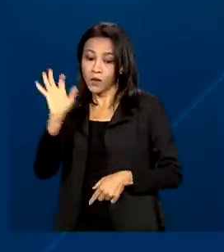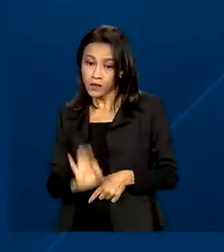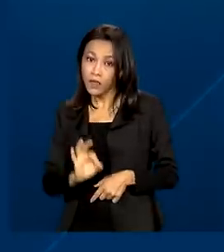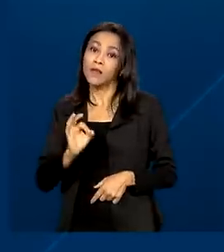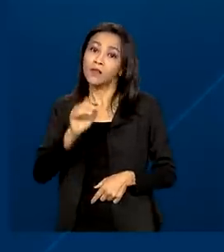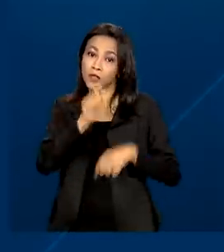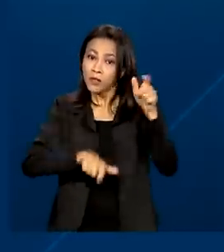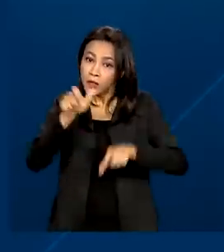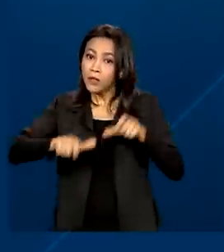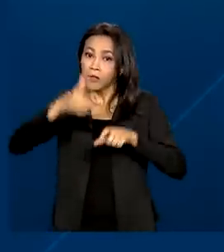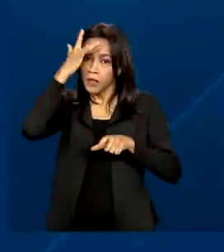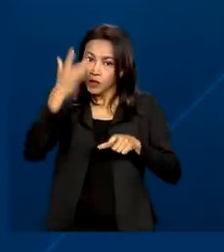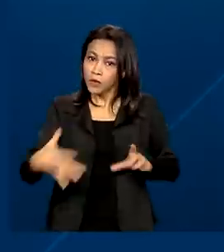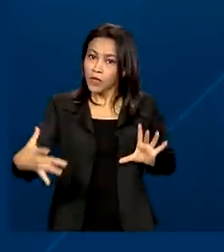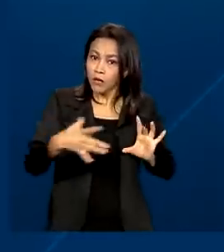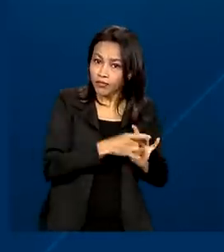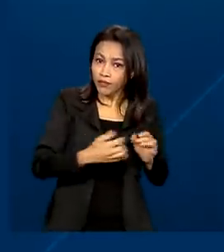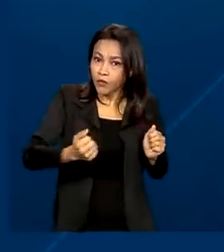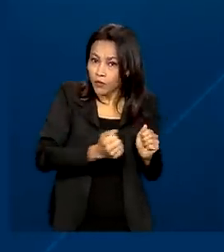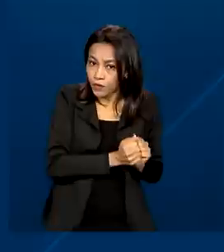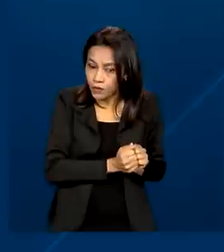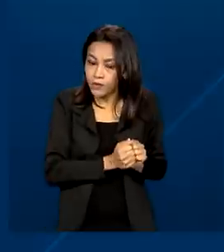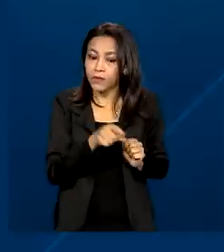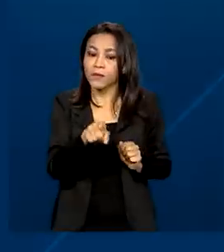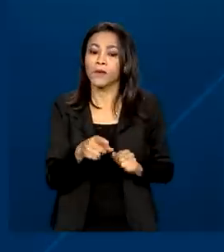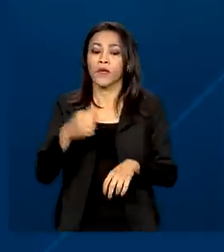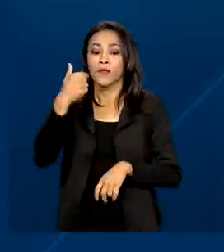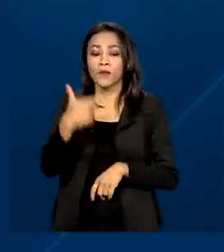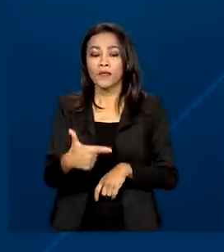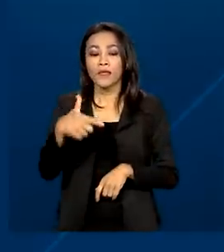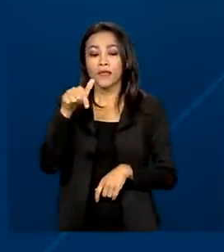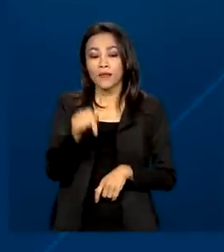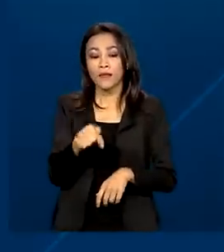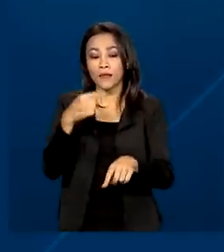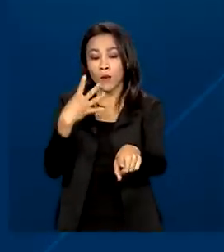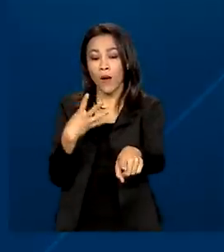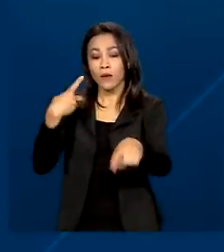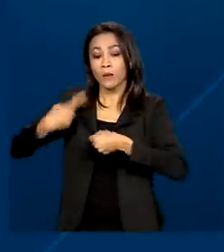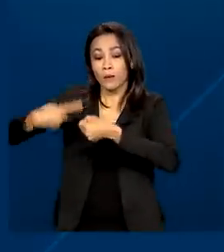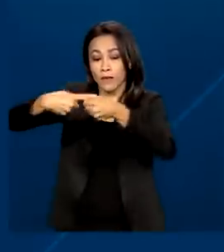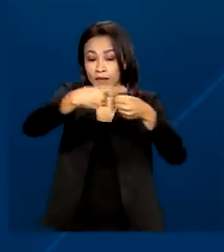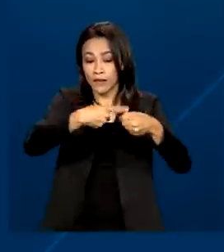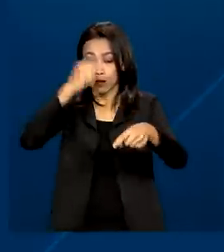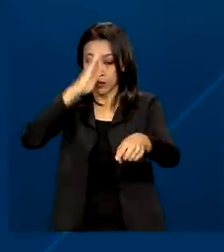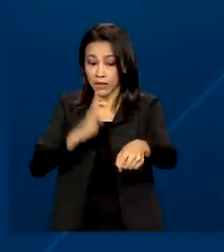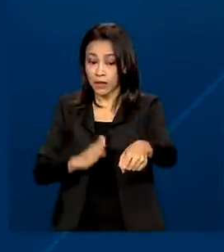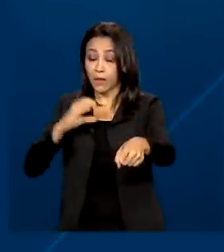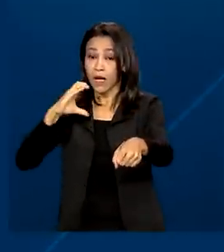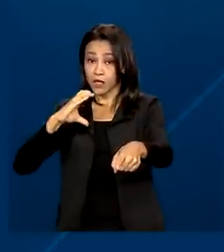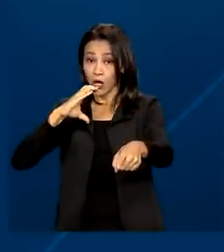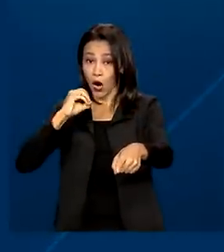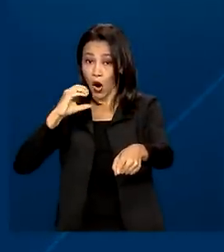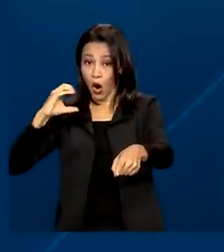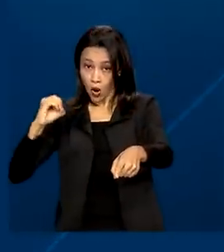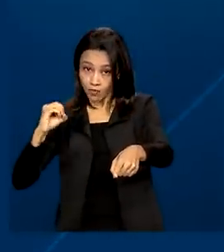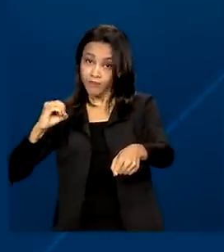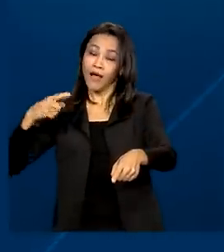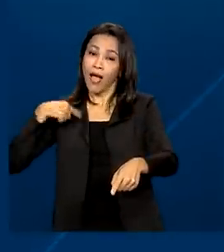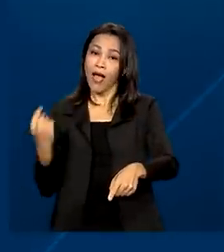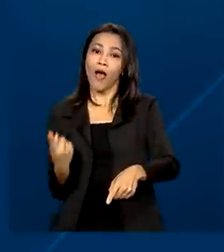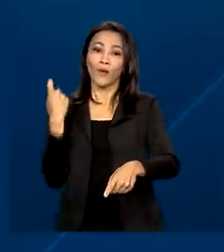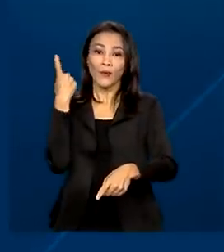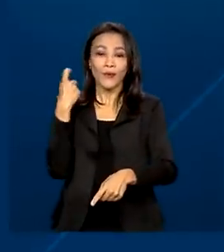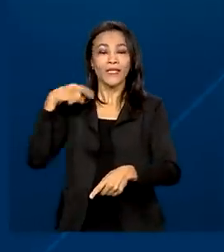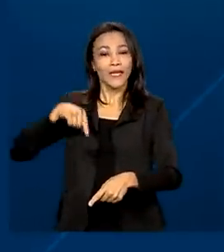associada. Em 274 municípios brasileiros, as cooperativas são a única instituição